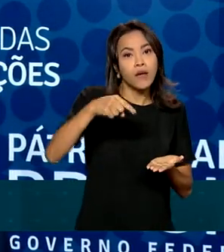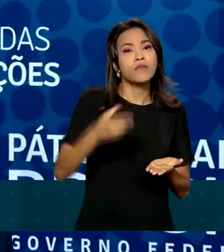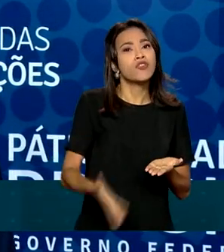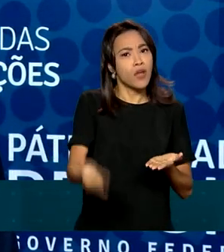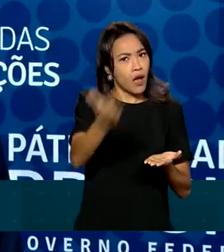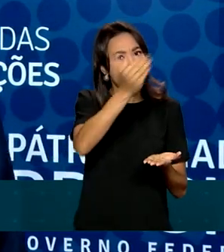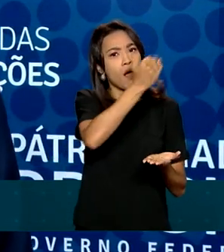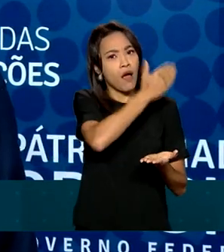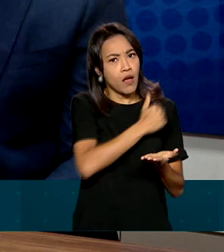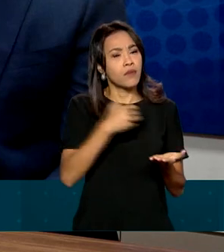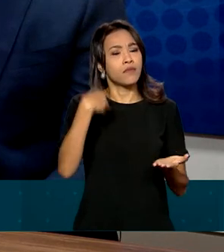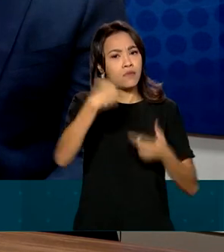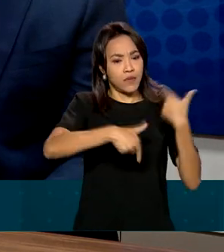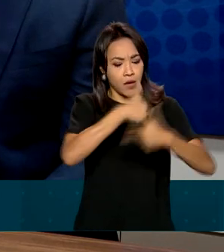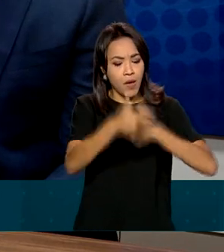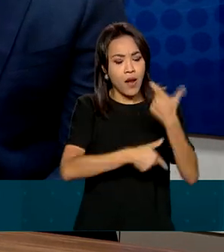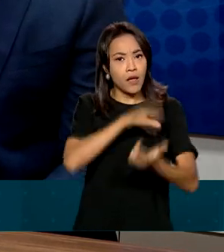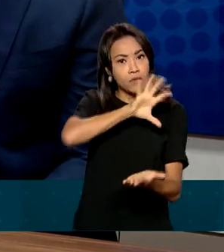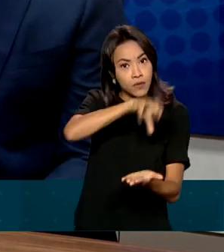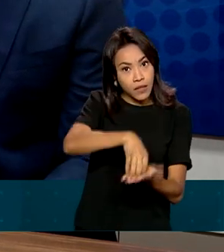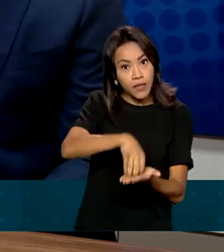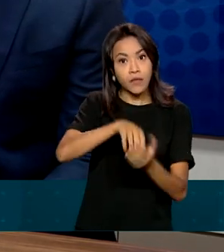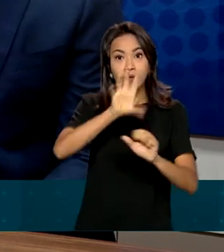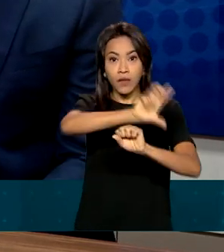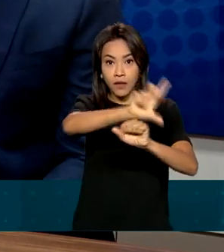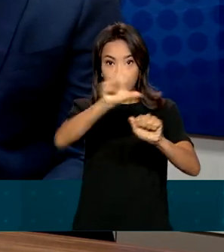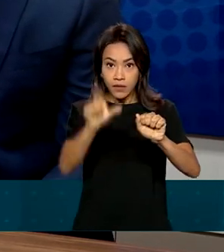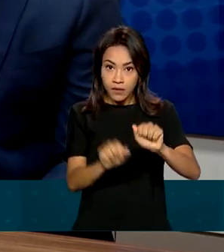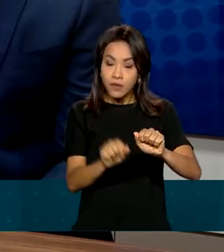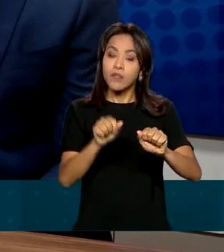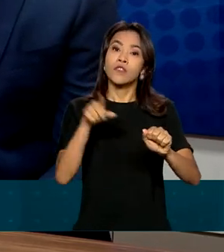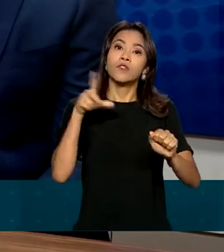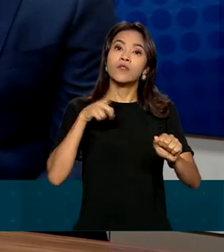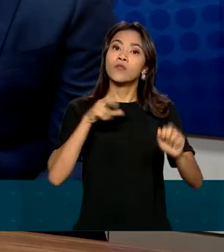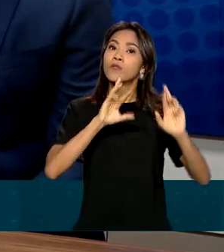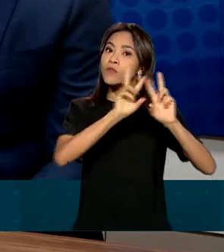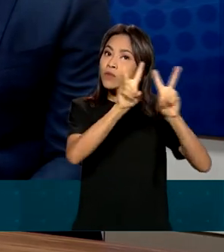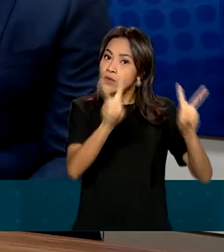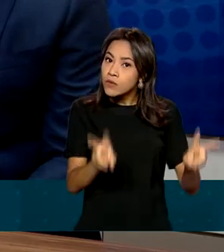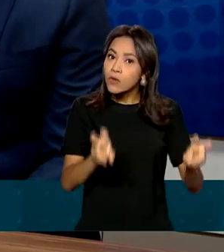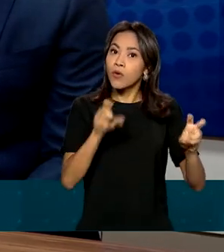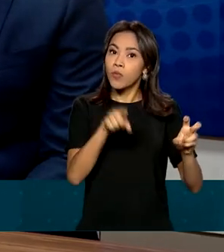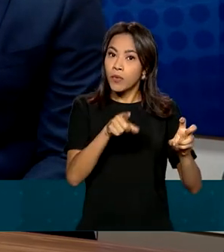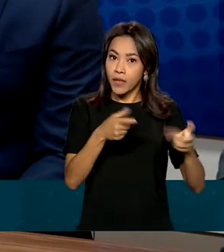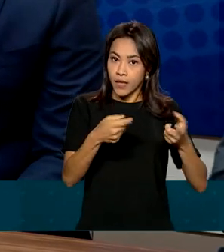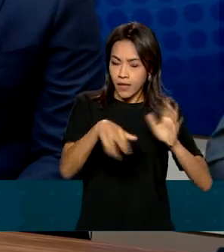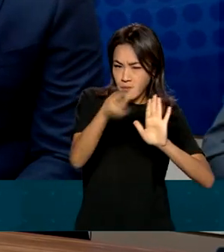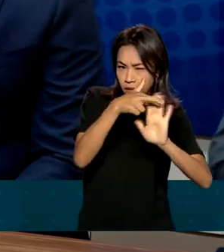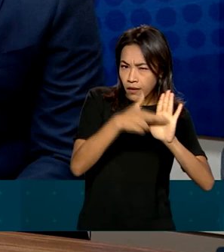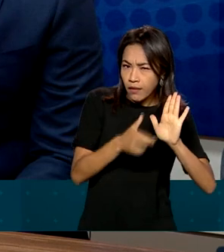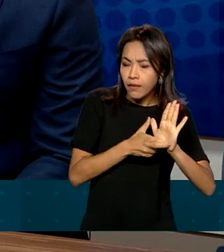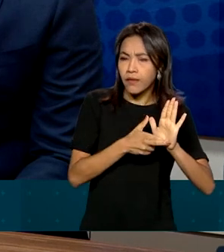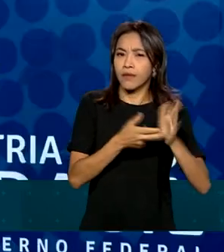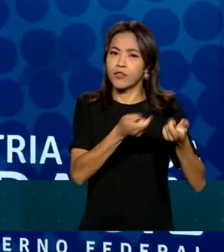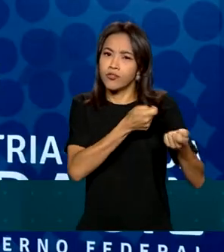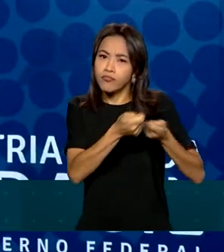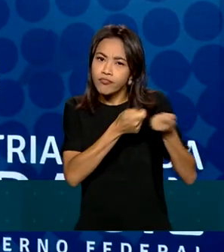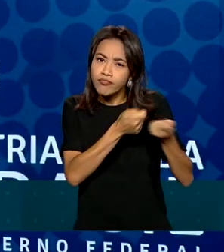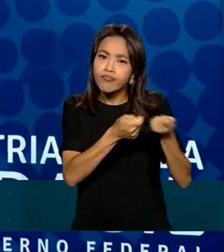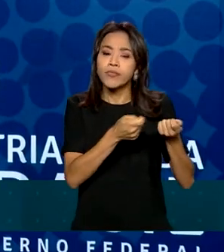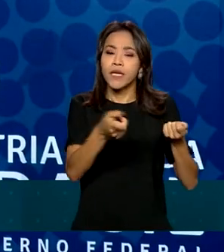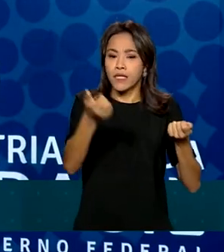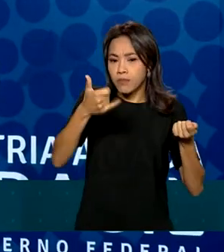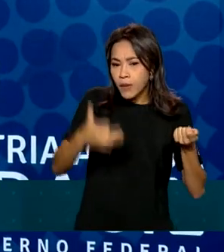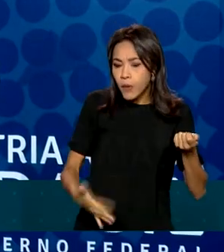havia trabalhado na agência como especialista em regulação de serviços públicos de telecomunicações. Ele ressaltou o